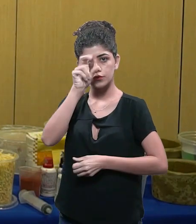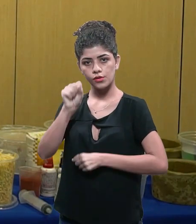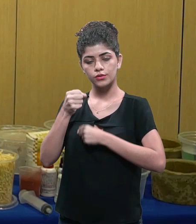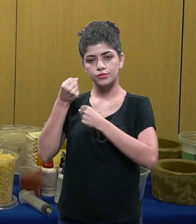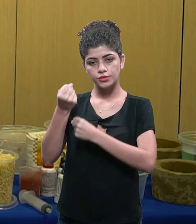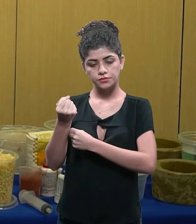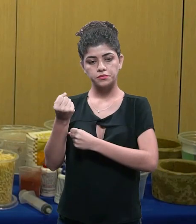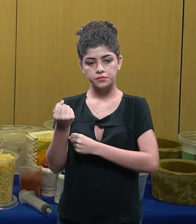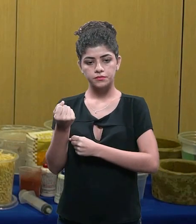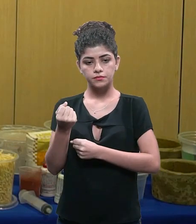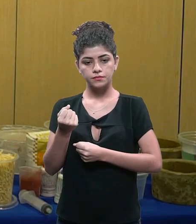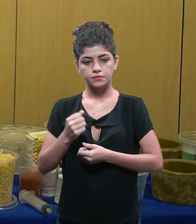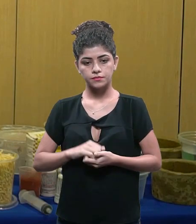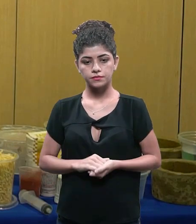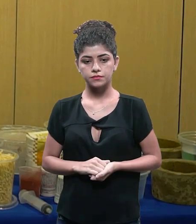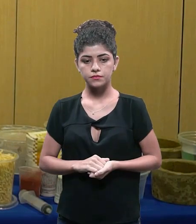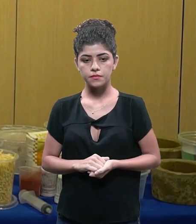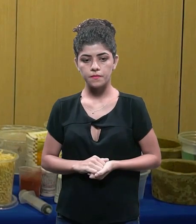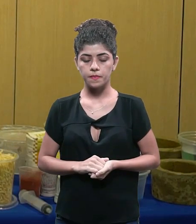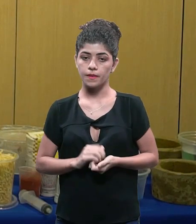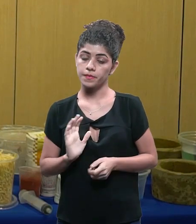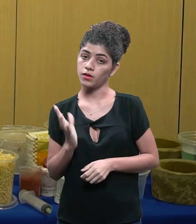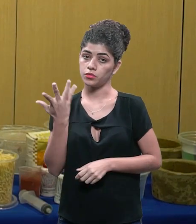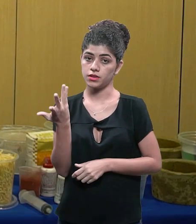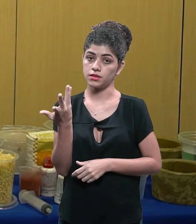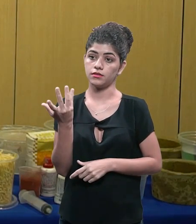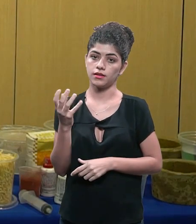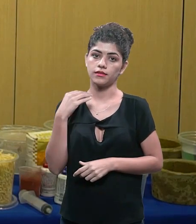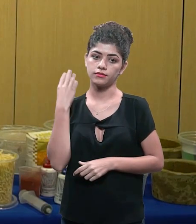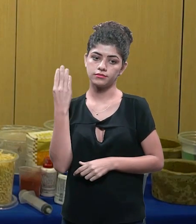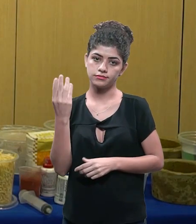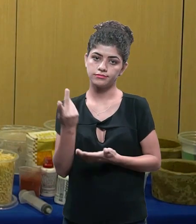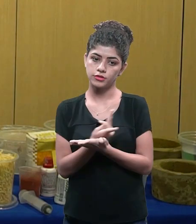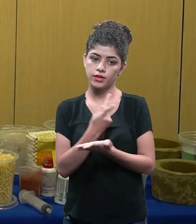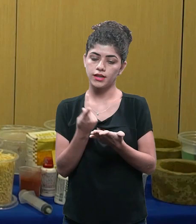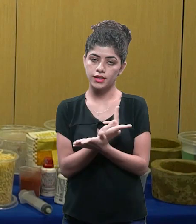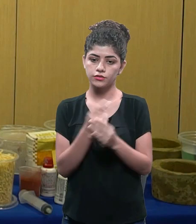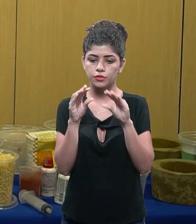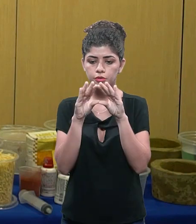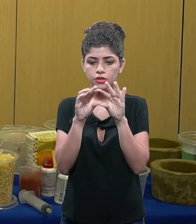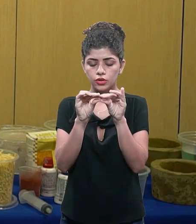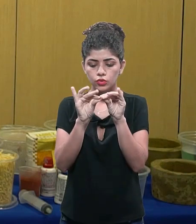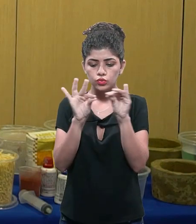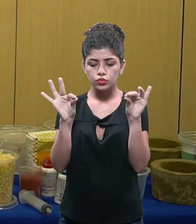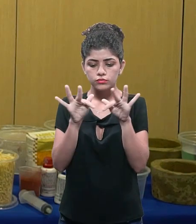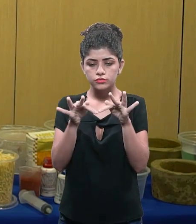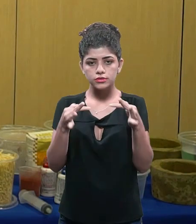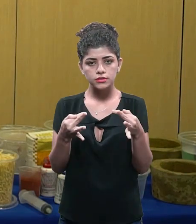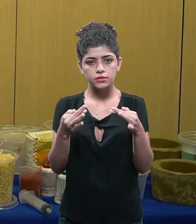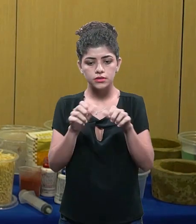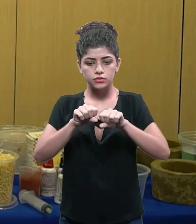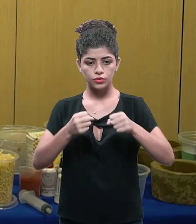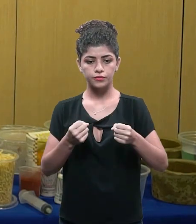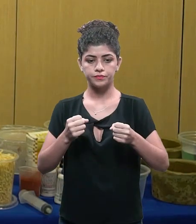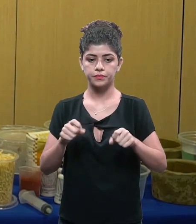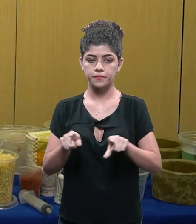eu vou colocar esse objeto pra que eu não fosse colocar muito e aconteceu o que aconteceu aqui ficou muito frágil o fundo